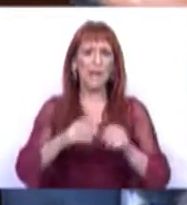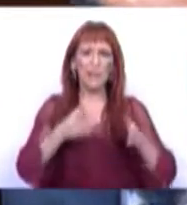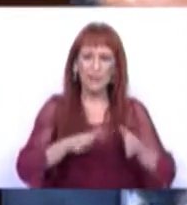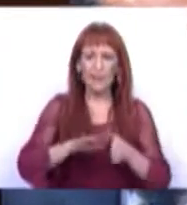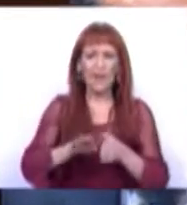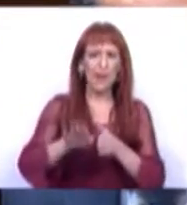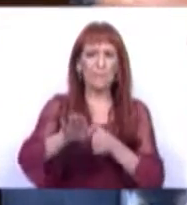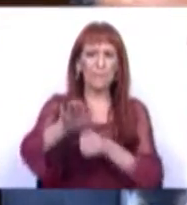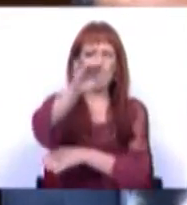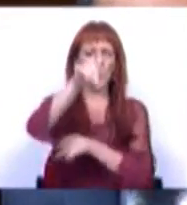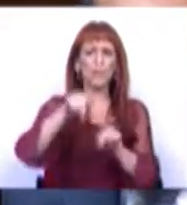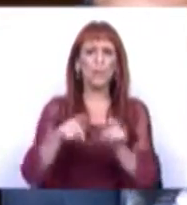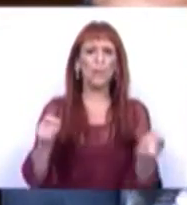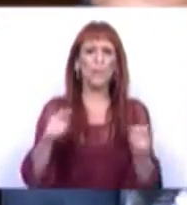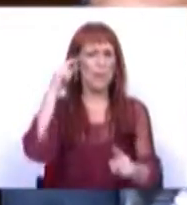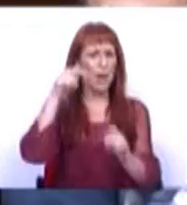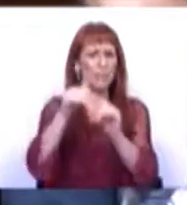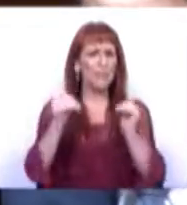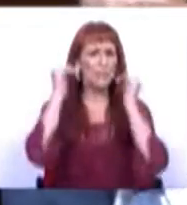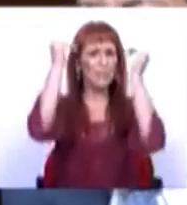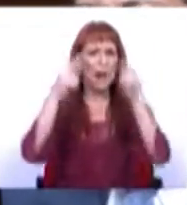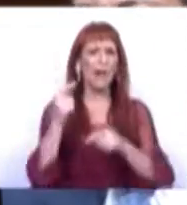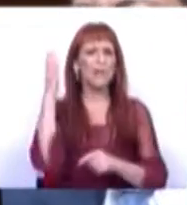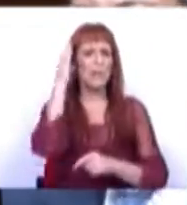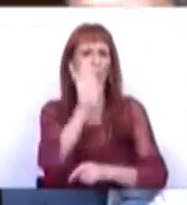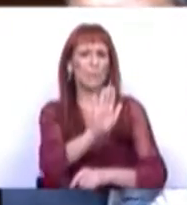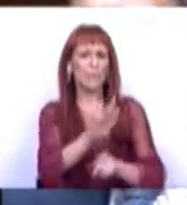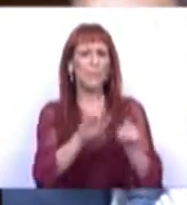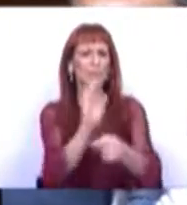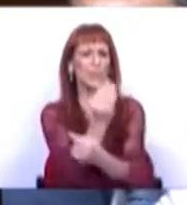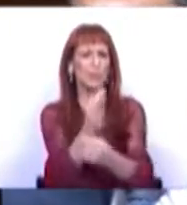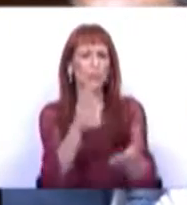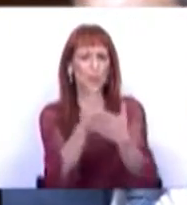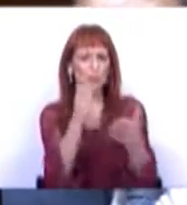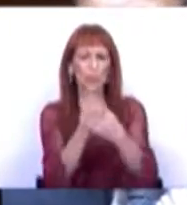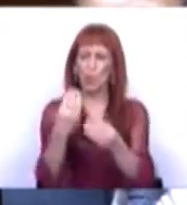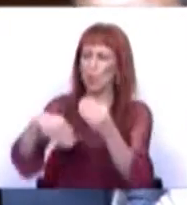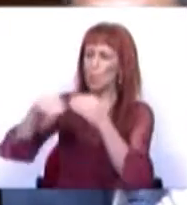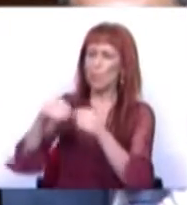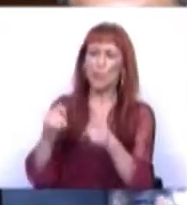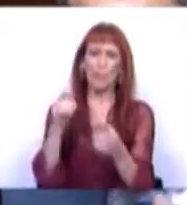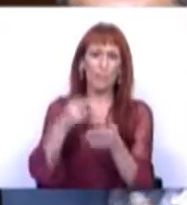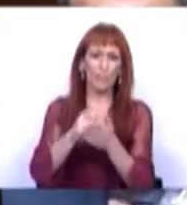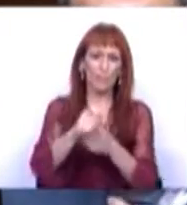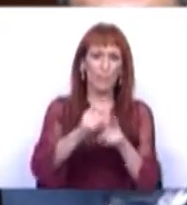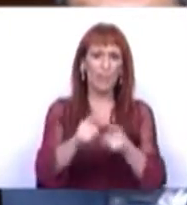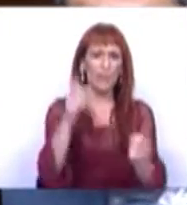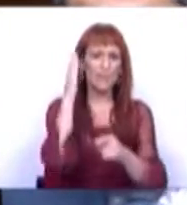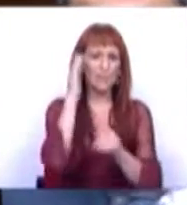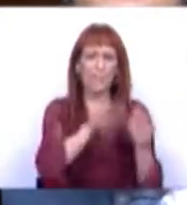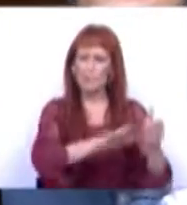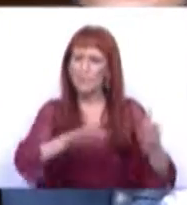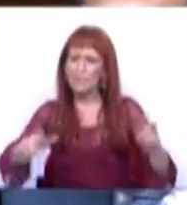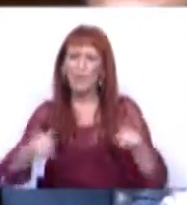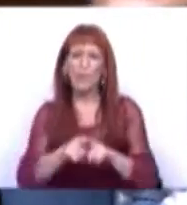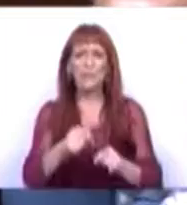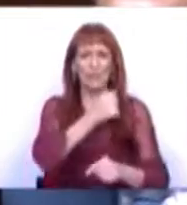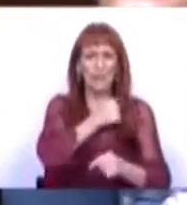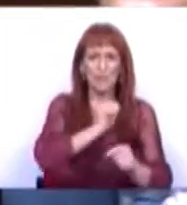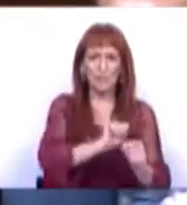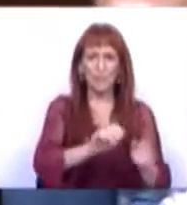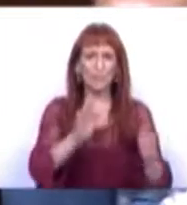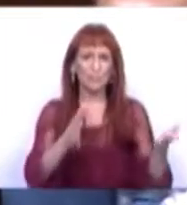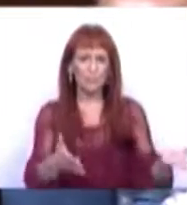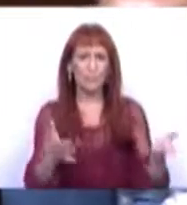trajetória, com mais ambição para o alojamento estudantil, com o complemento de alojamento, com as camas e com as residências,